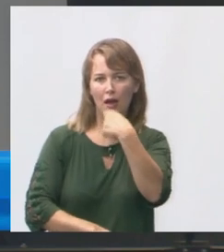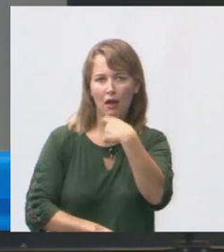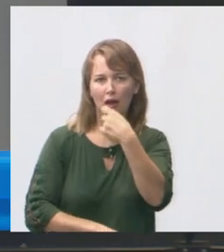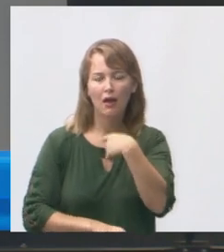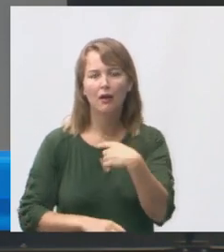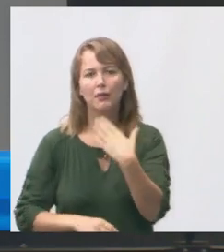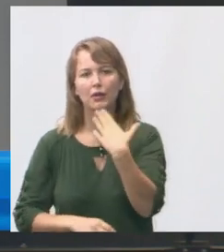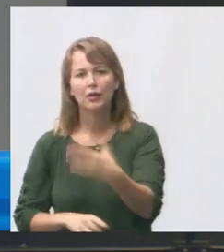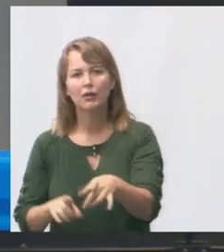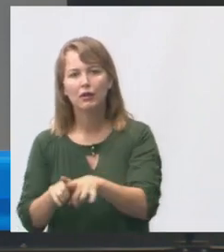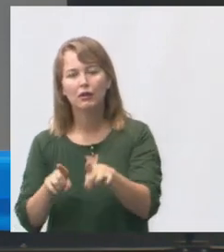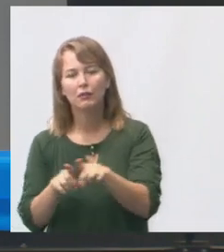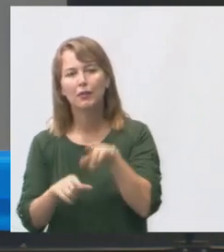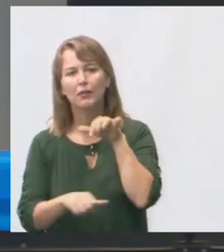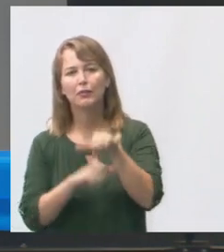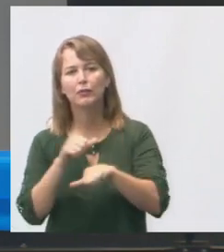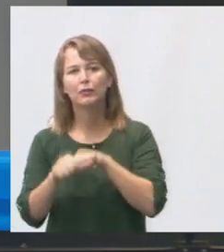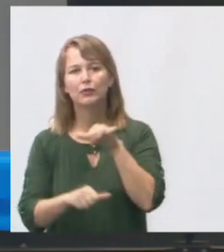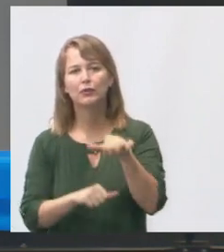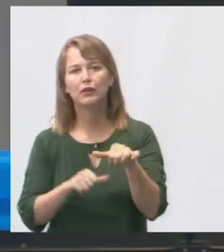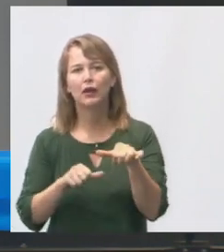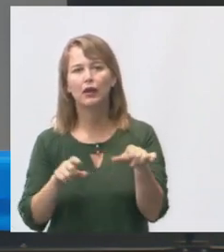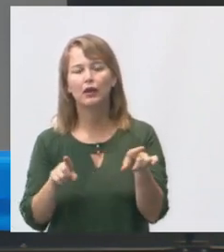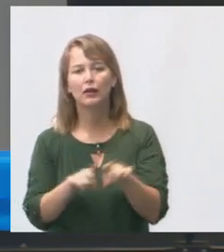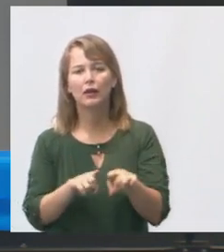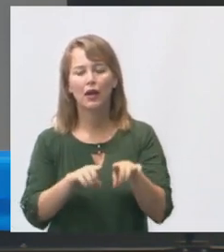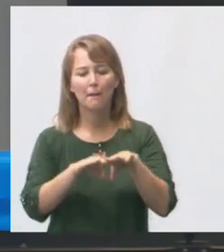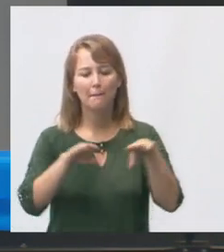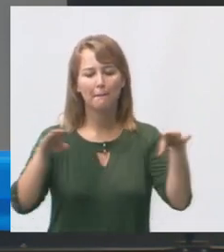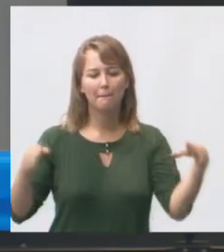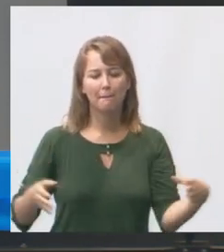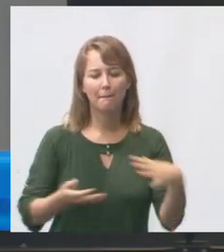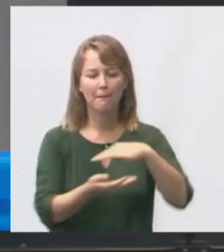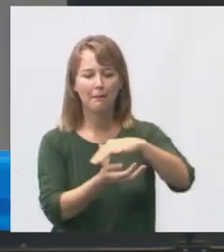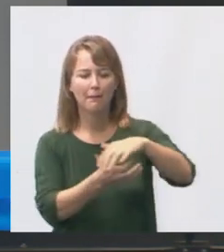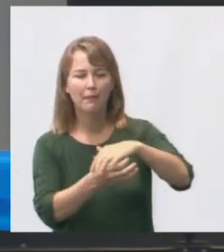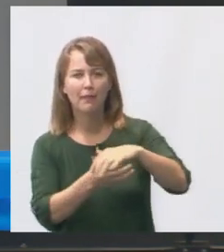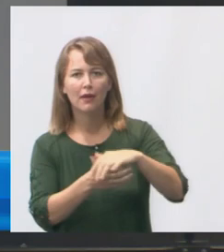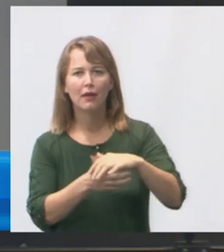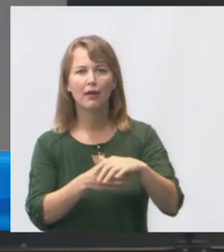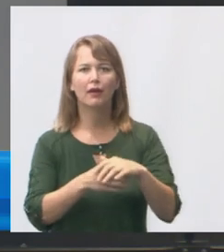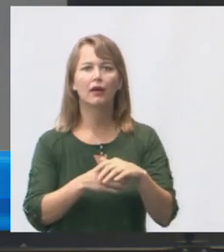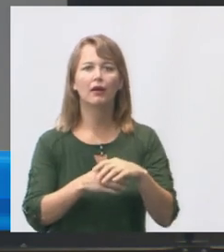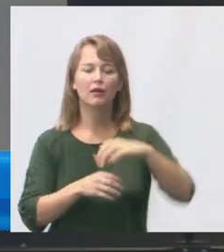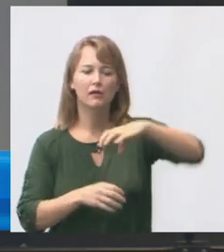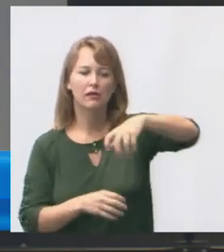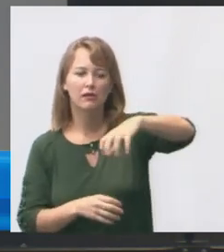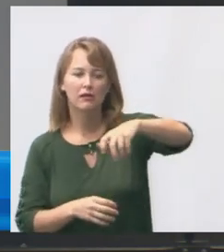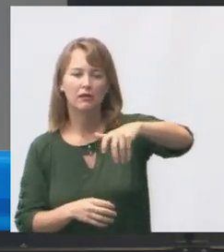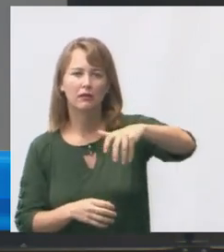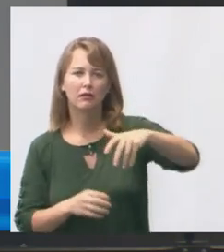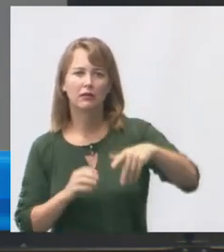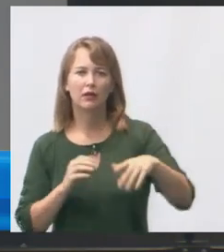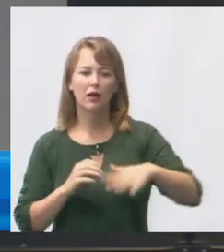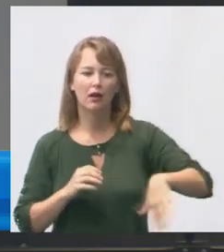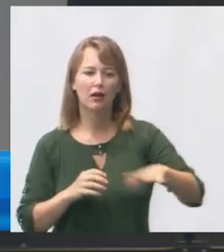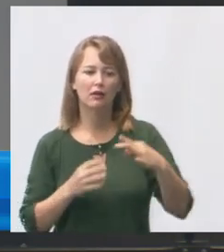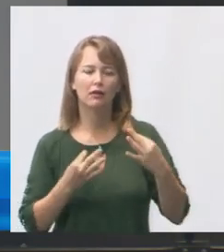solicitação também de troca e acionamento de pia e torneiras com pedal para a área de odontologia